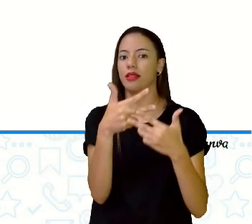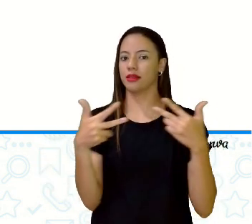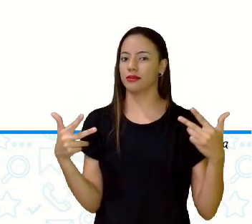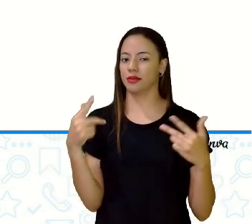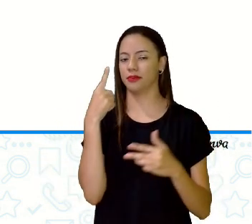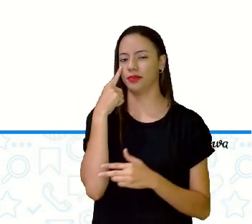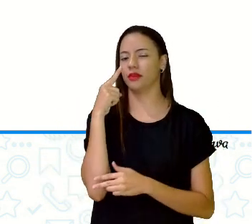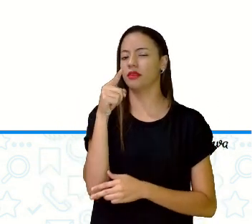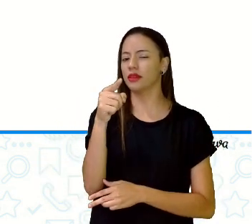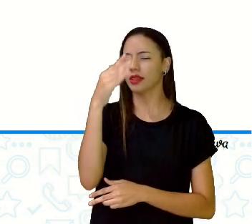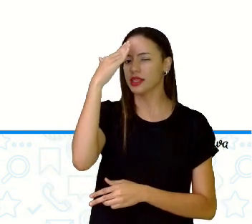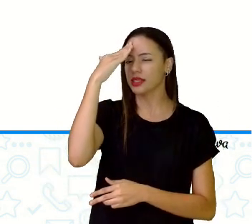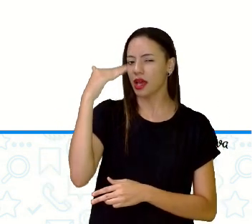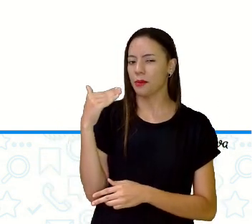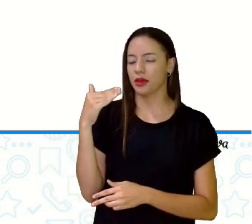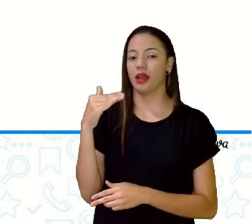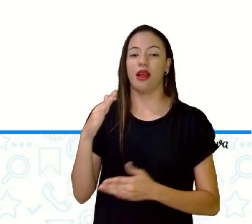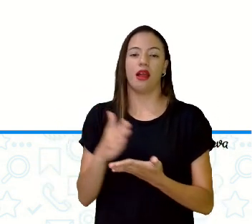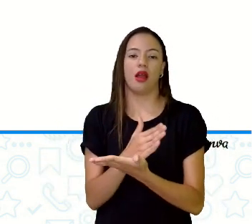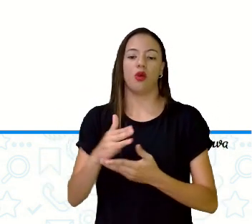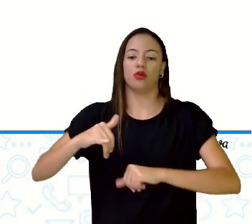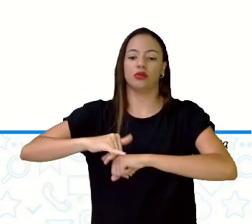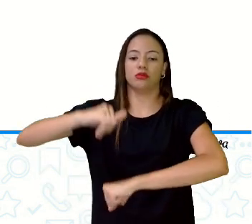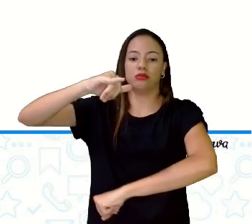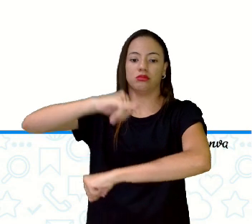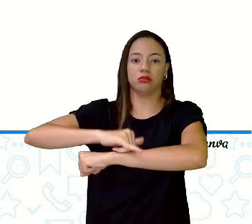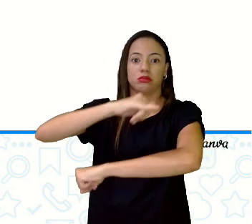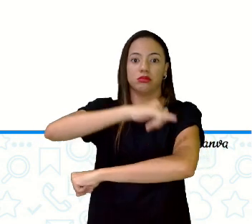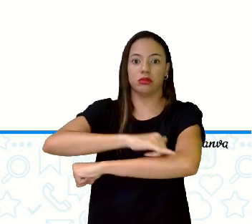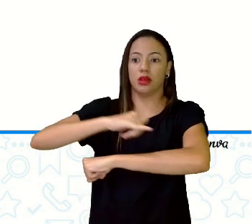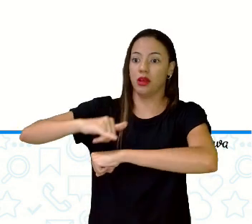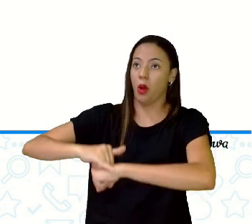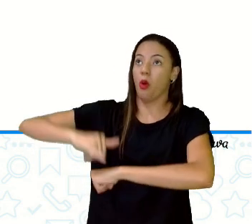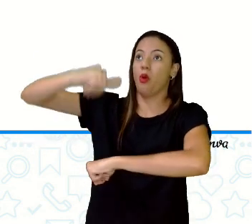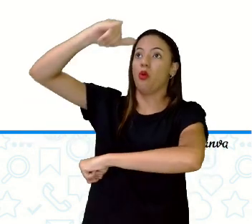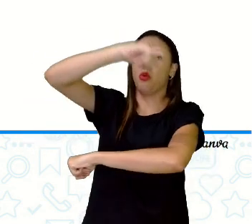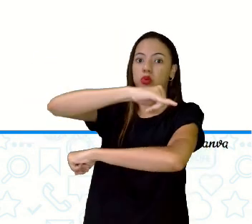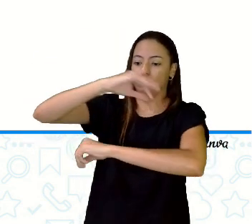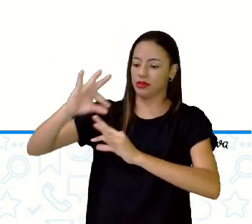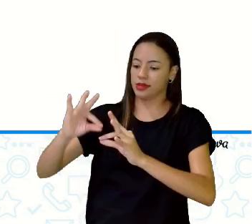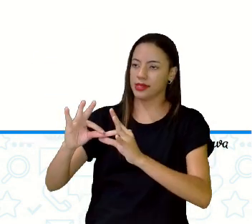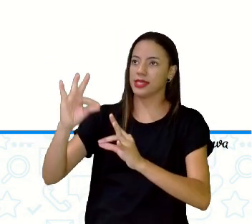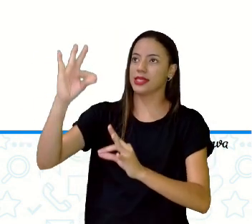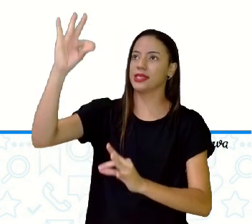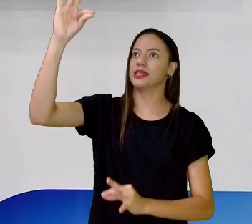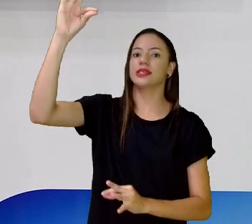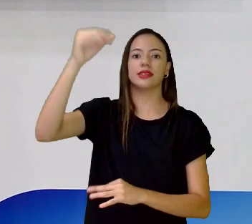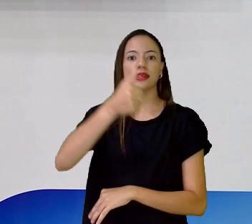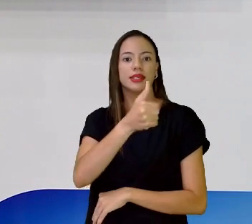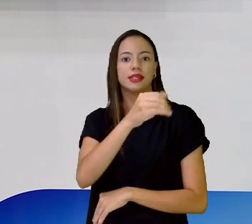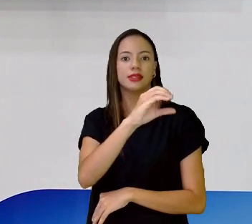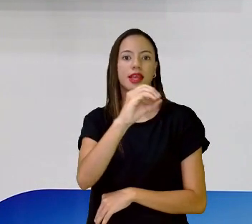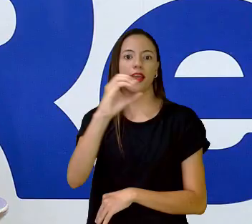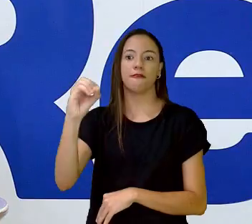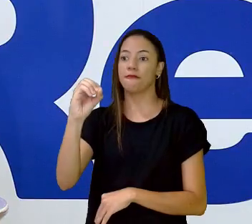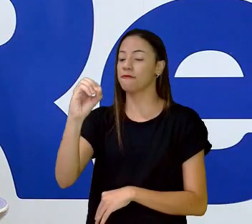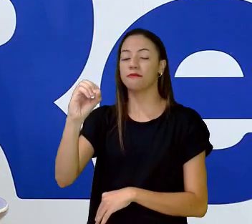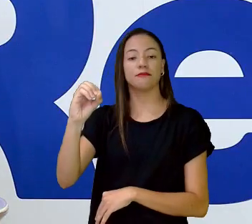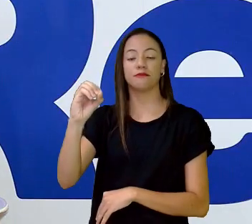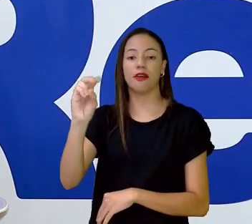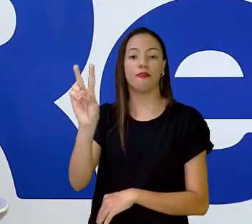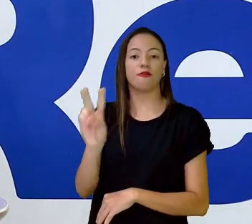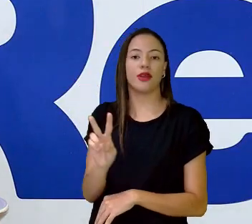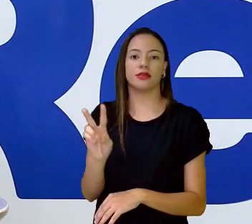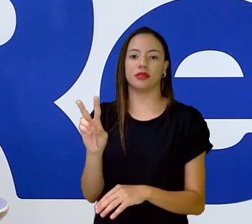Você sabia que alguns sapos podem pular até 100 vezes o próprio tamanho? Eu não sabia disso, professora Abigail. Os bichinhos e